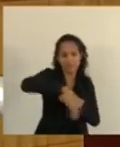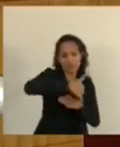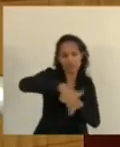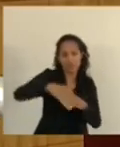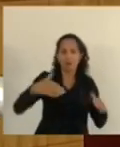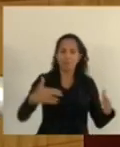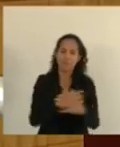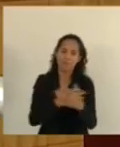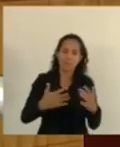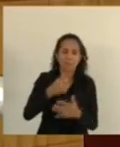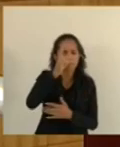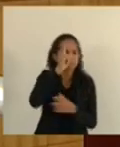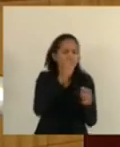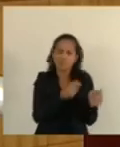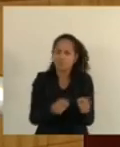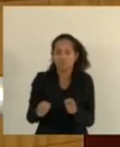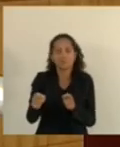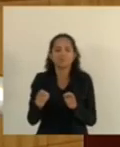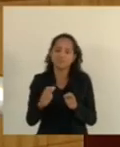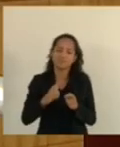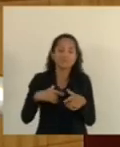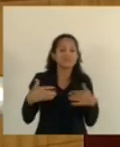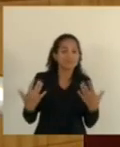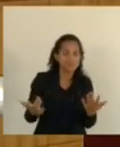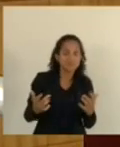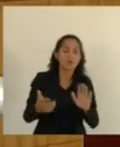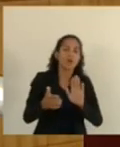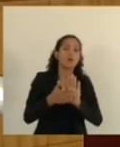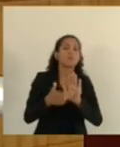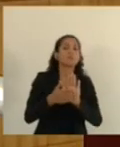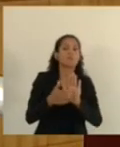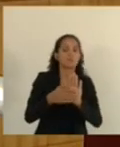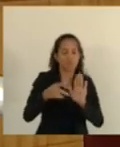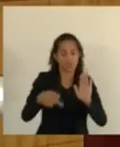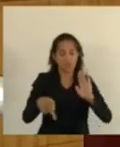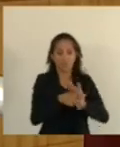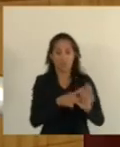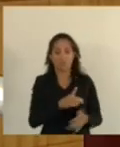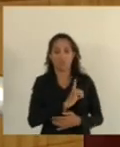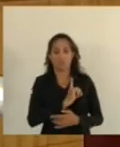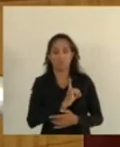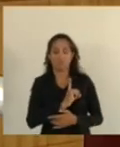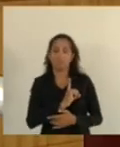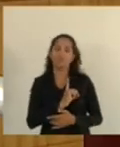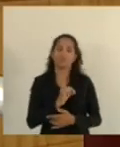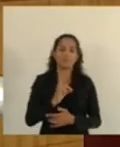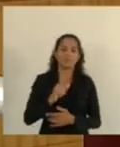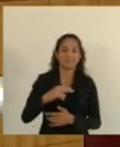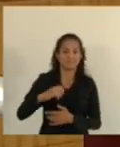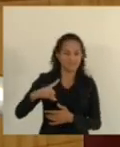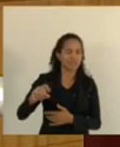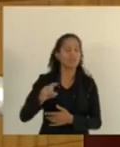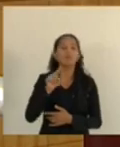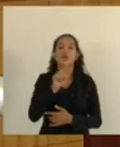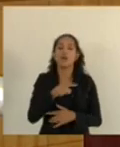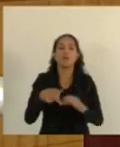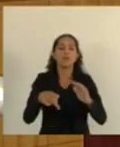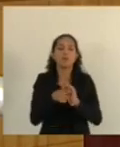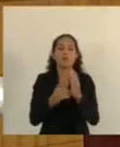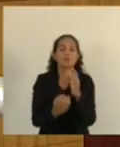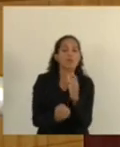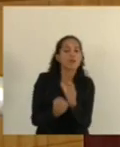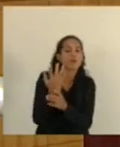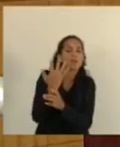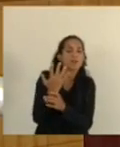cidade na rotina no dia a dia então a proposta do delegado Danilo Baiense foi justamente criar